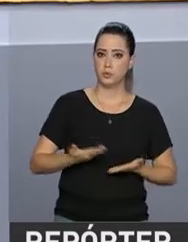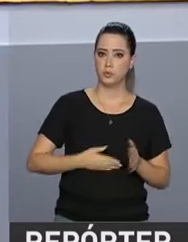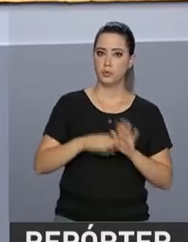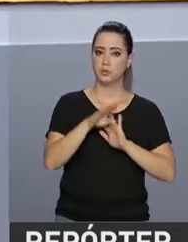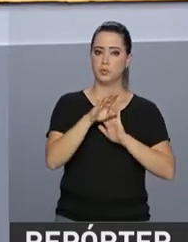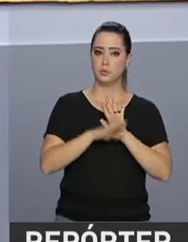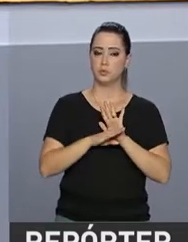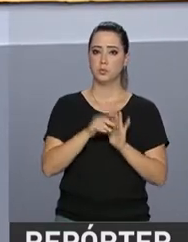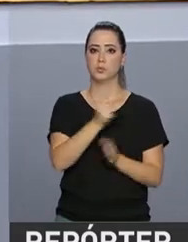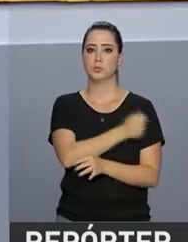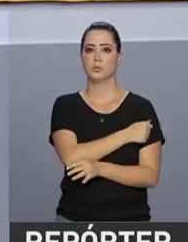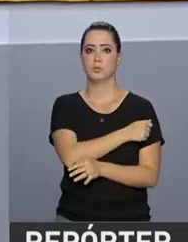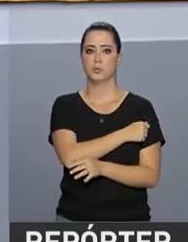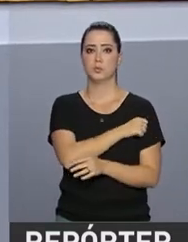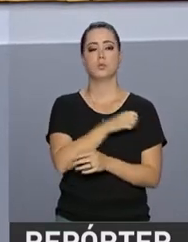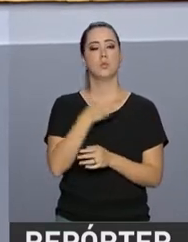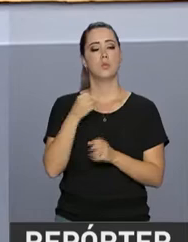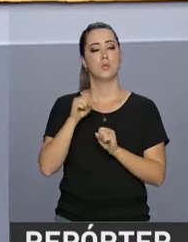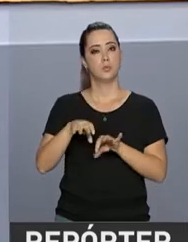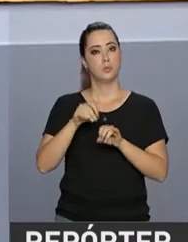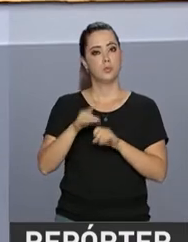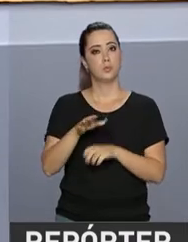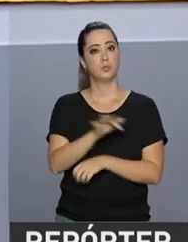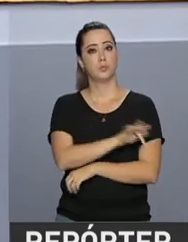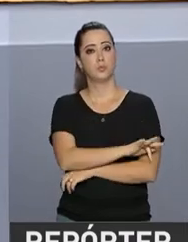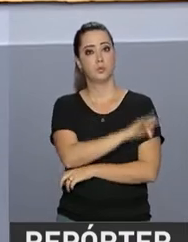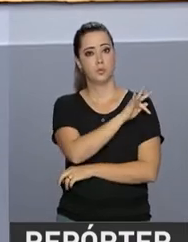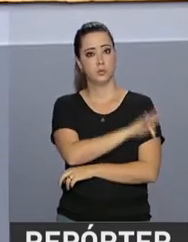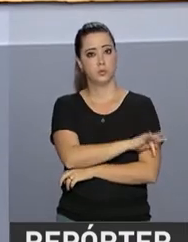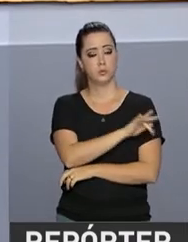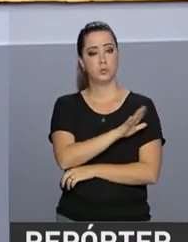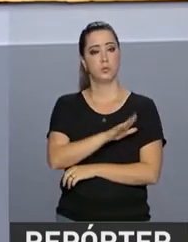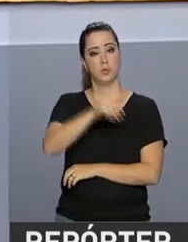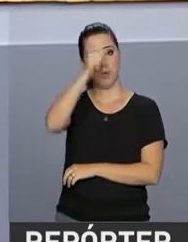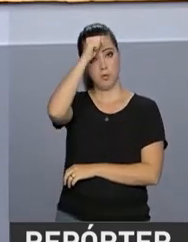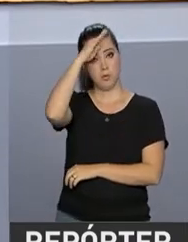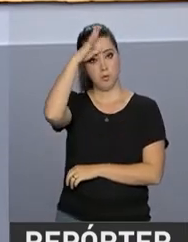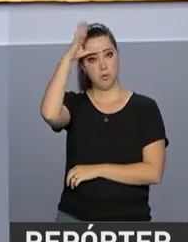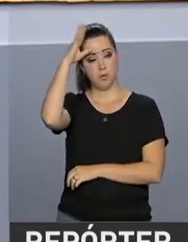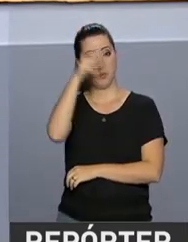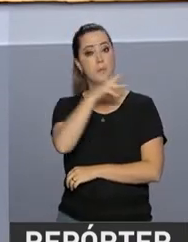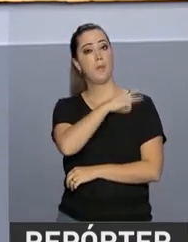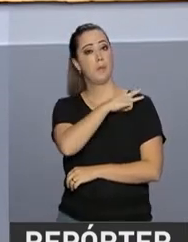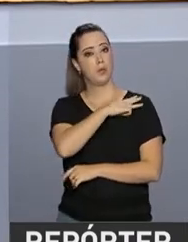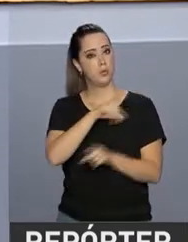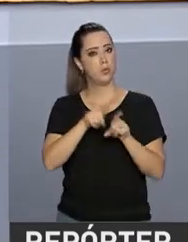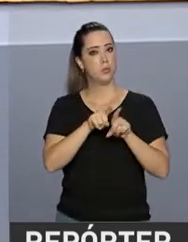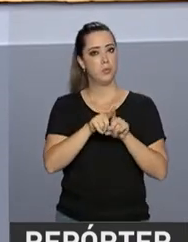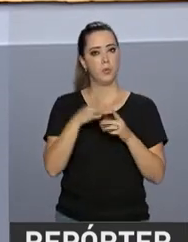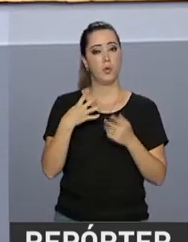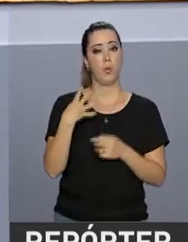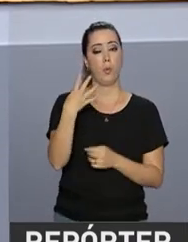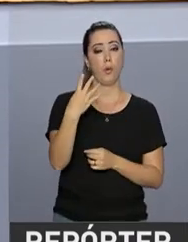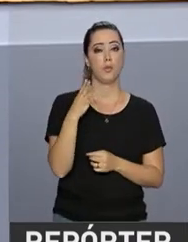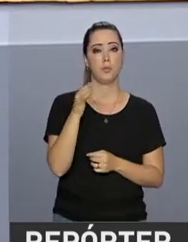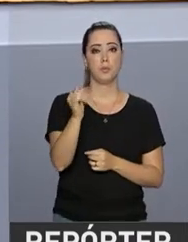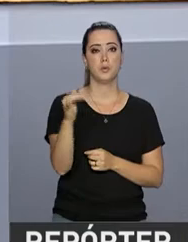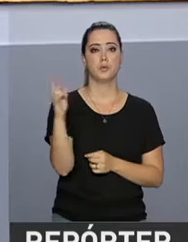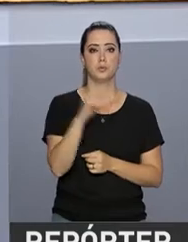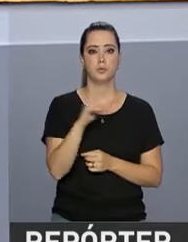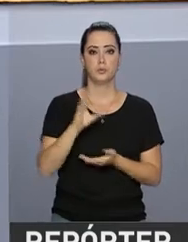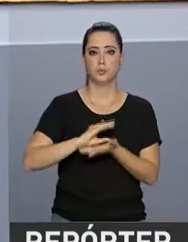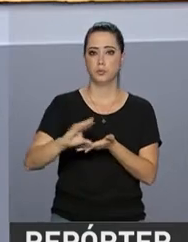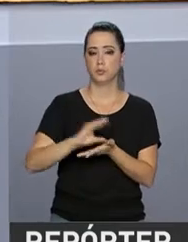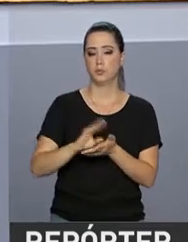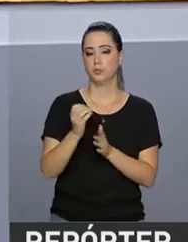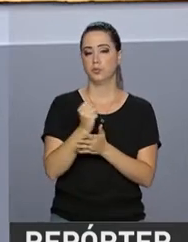programa a estudantes do ensino infantil, fundamental e médio. E mais de 4 bilhões de reais serão investidos no programa